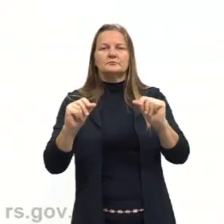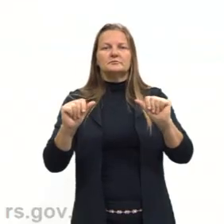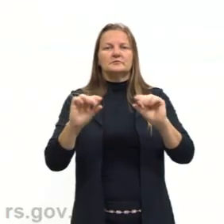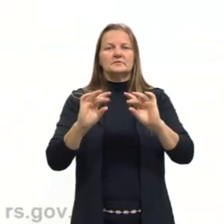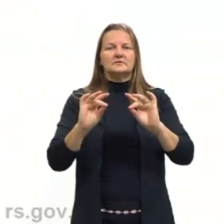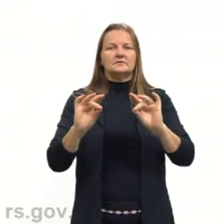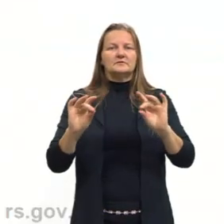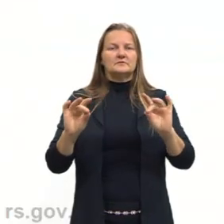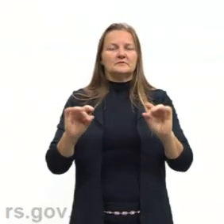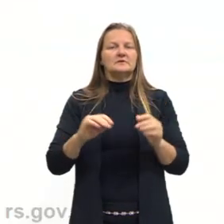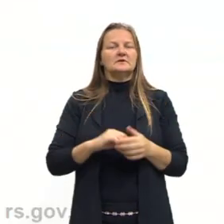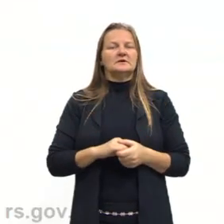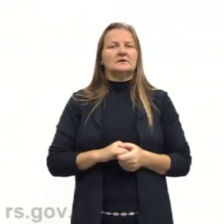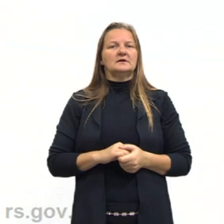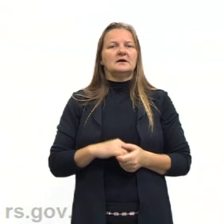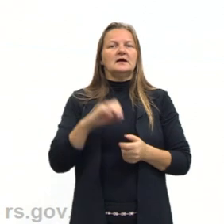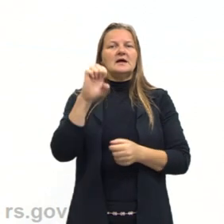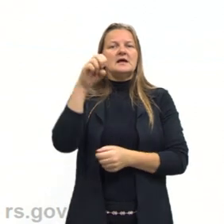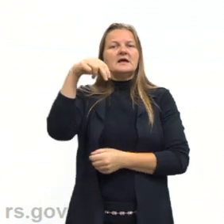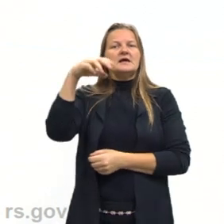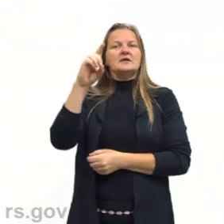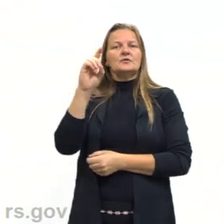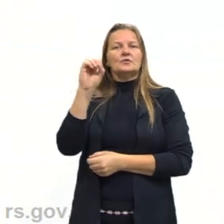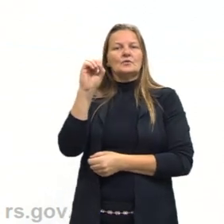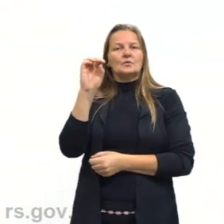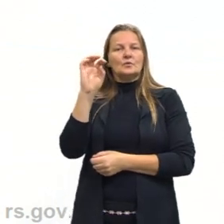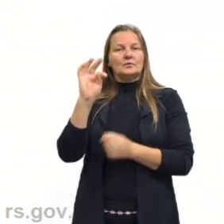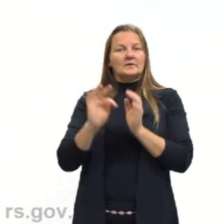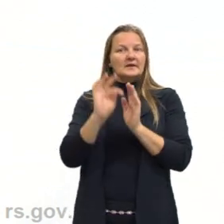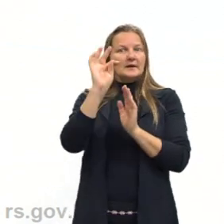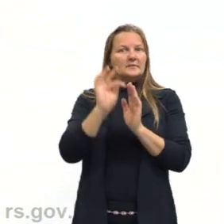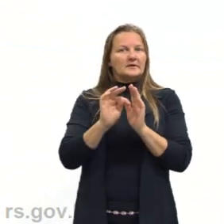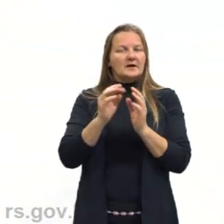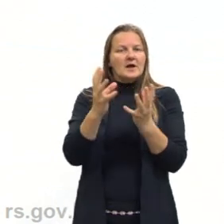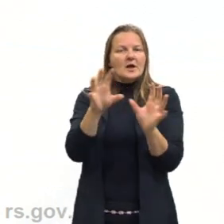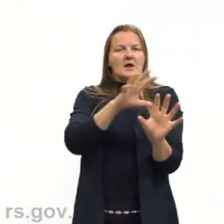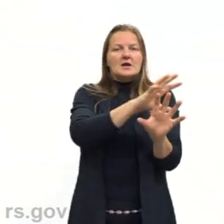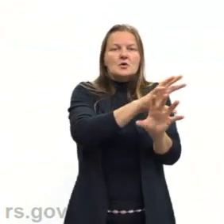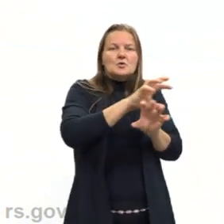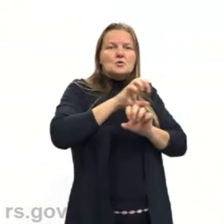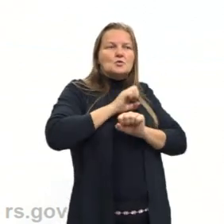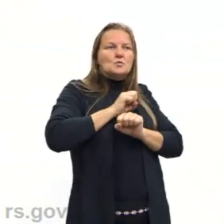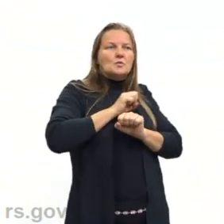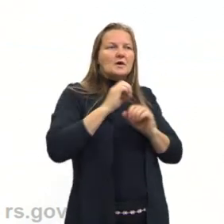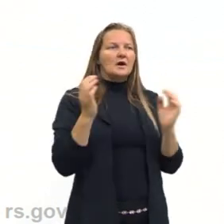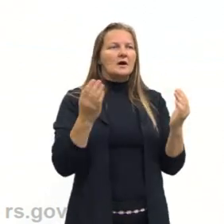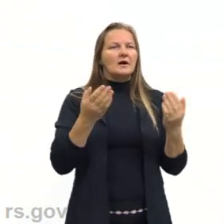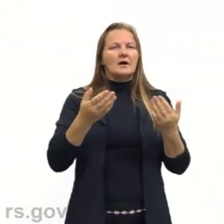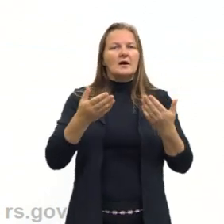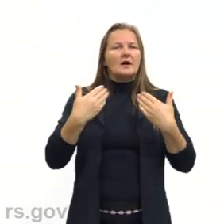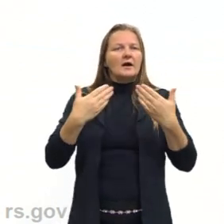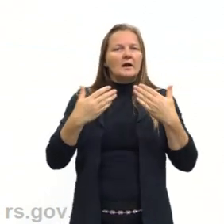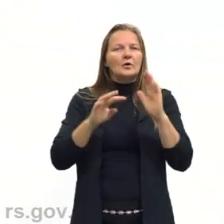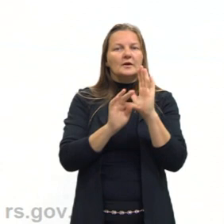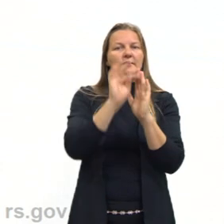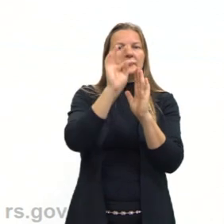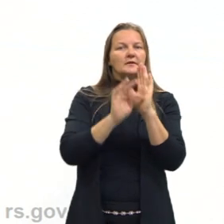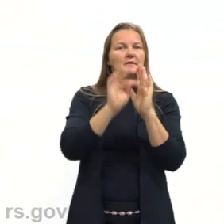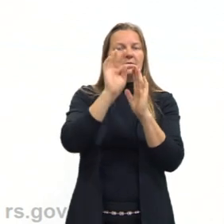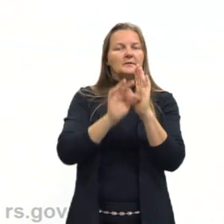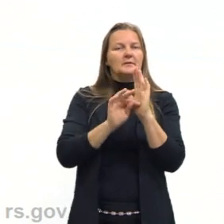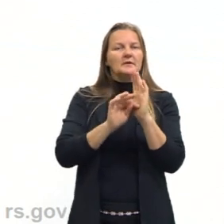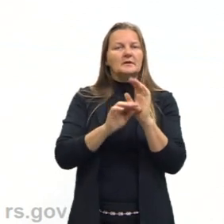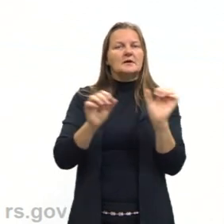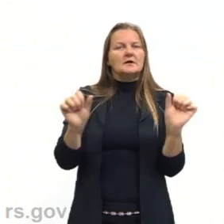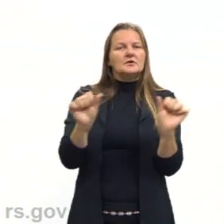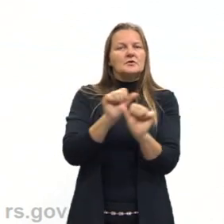endotérmica, ou seja, absorve calor. Quando absorve calor, esse calor que é absorvido,